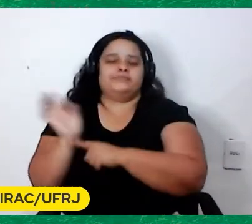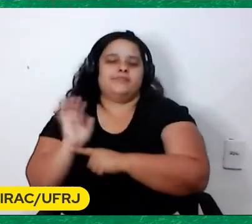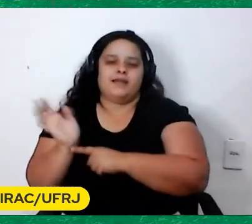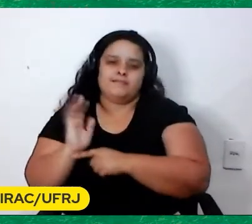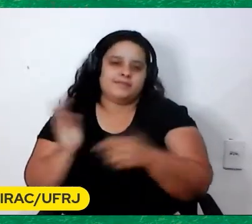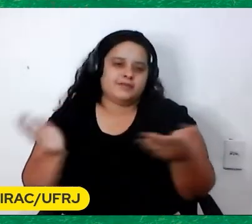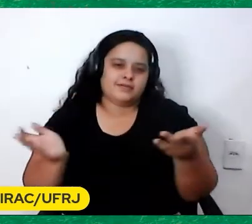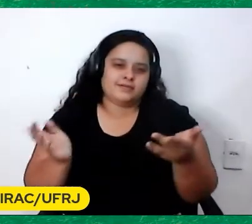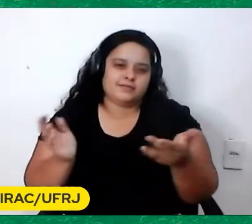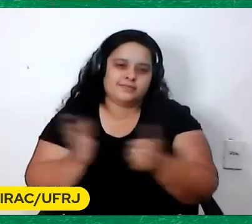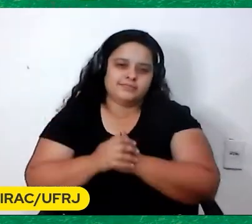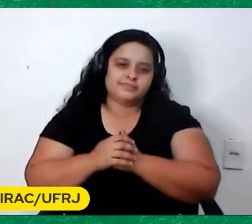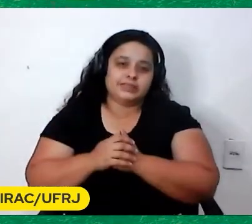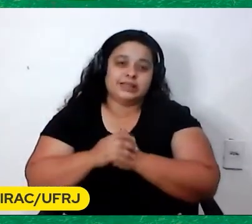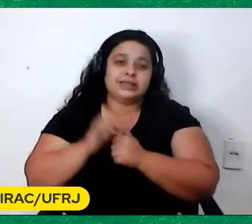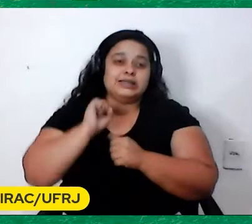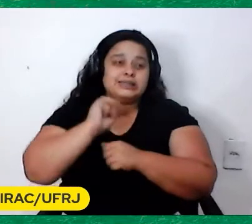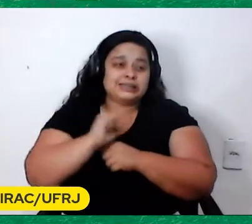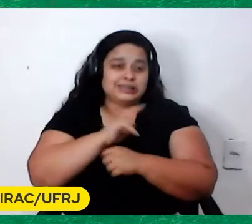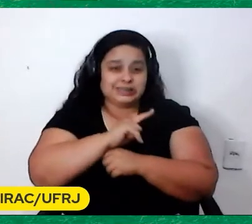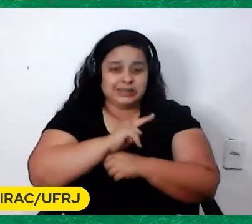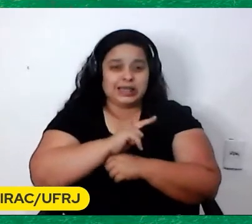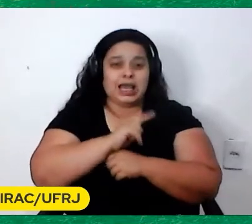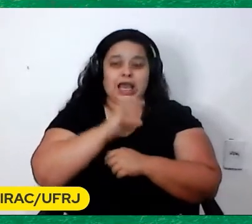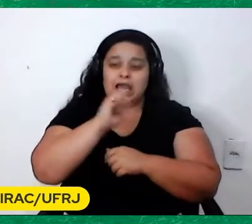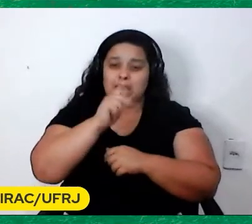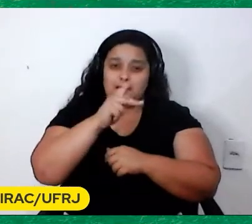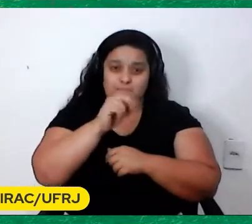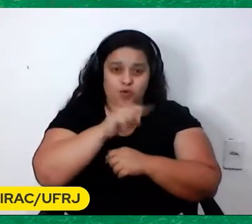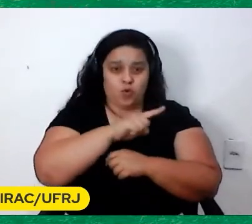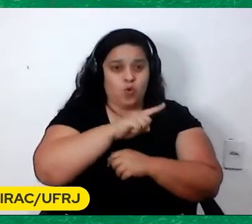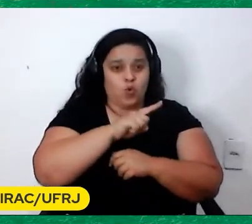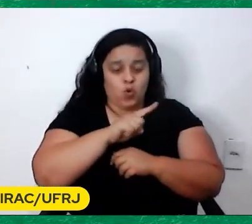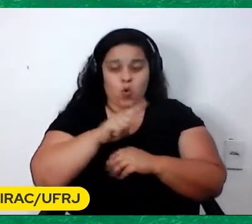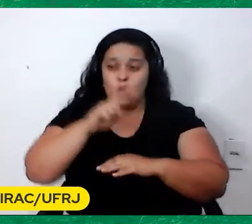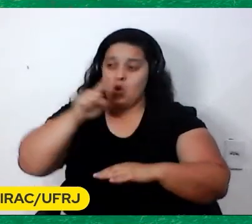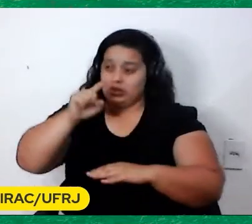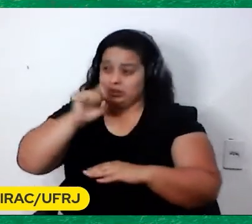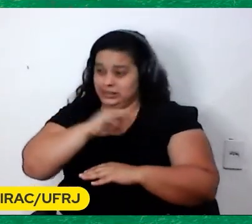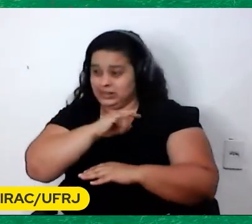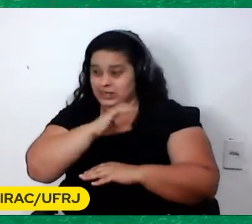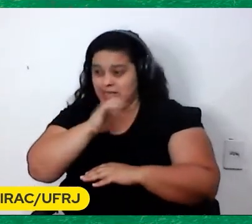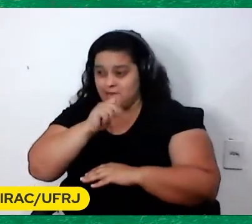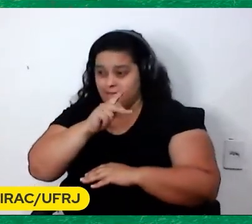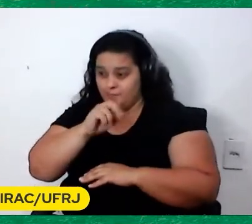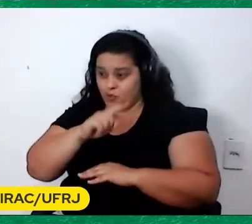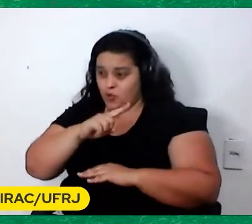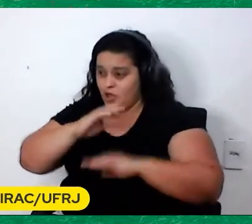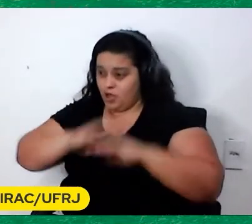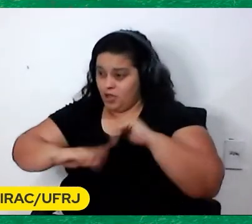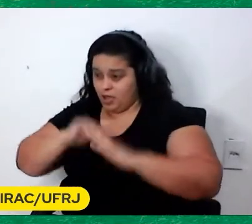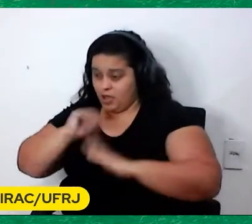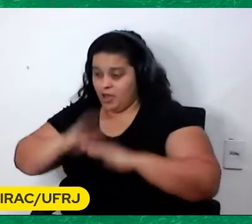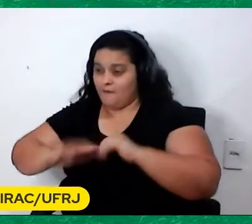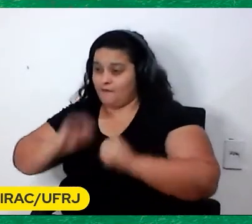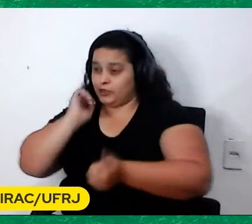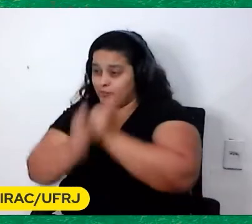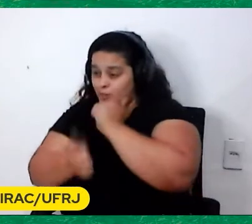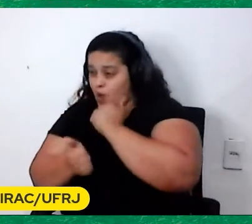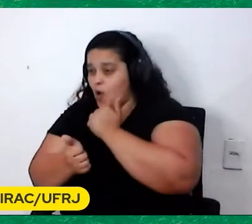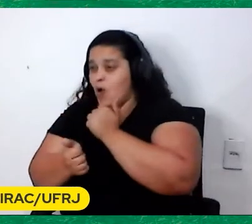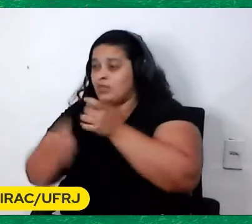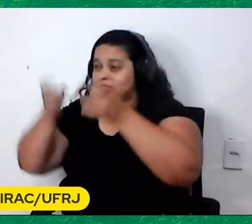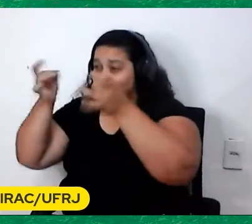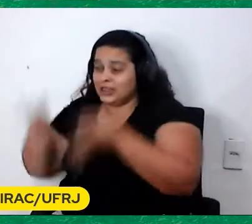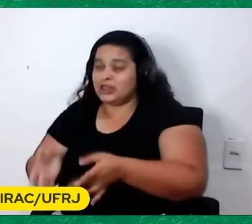o Capão Se ele tivesse sido Um jogador de futebol Ele ia ser Se dar mal Ia se dar mal Provavelmente Porque Ele foi um